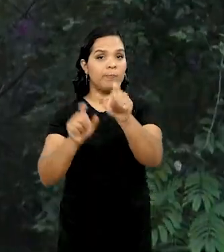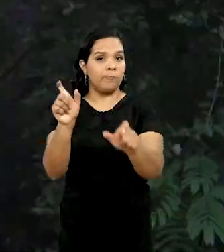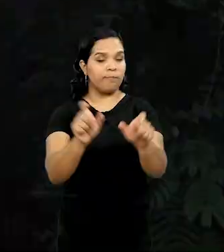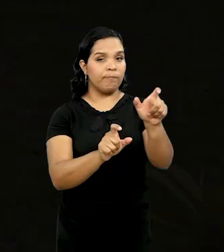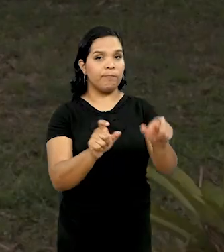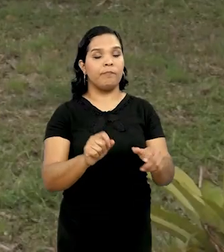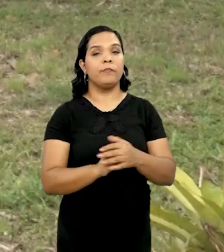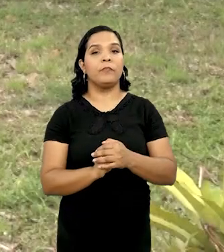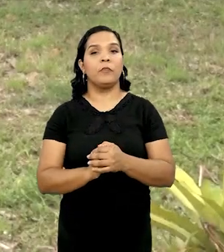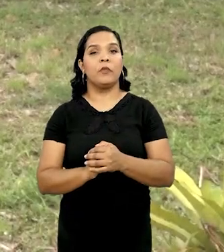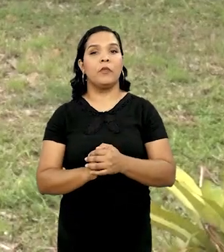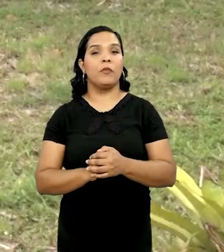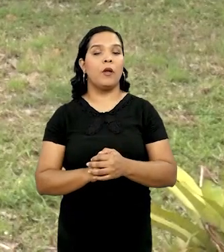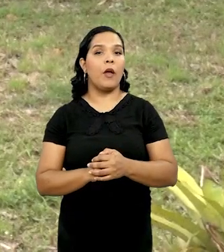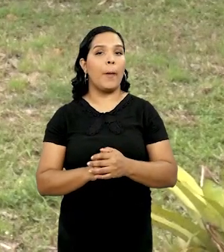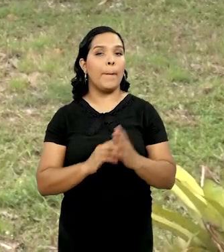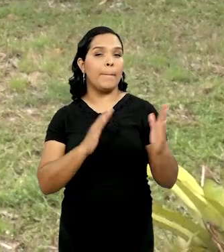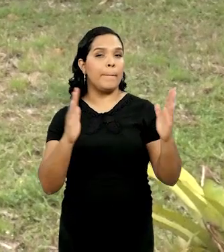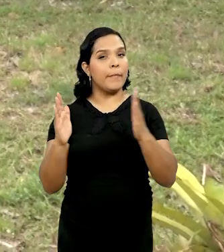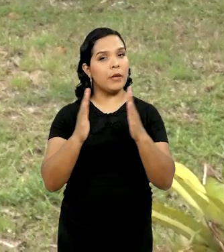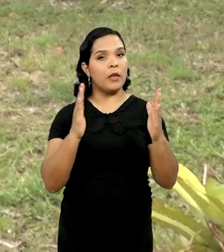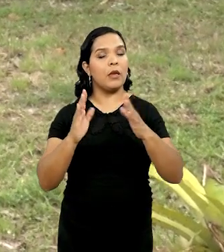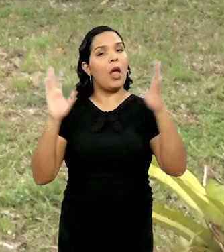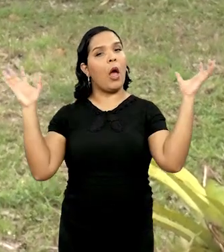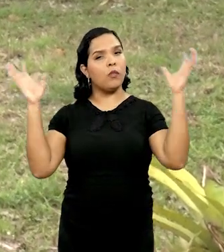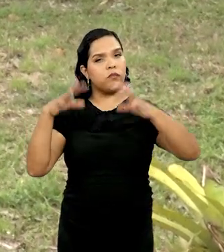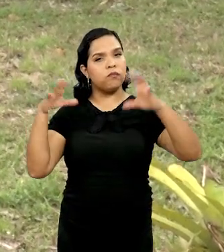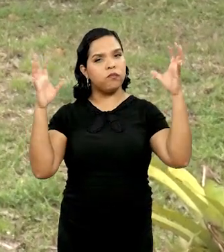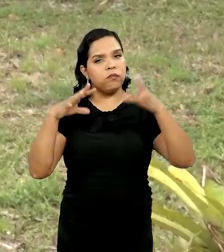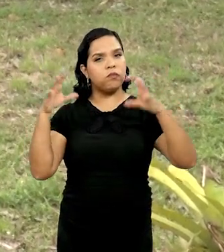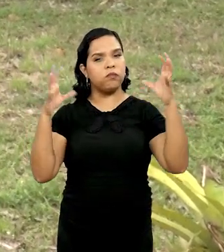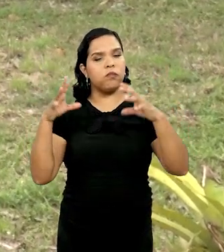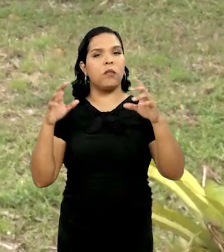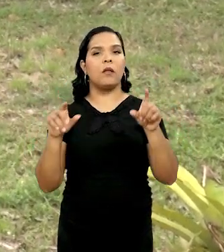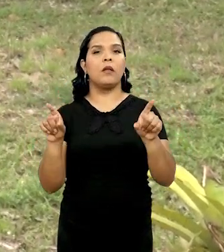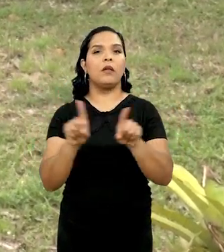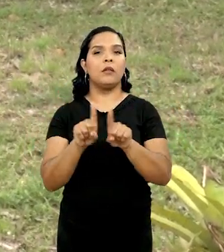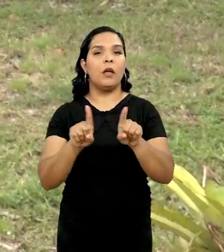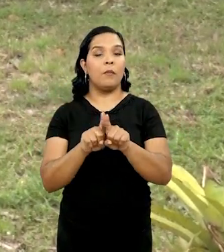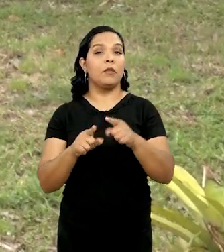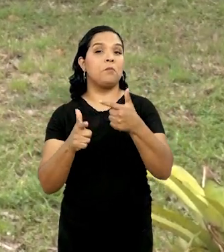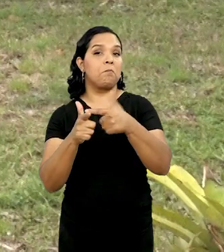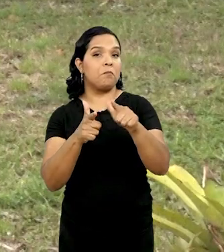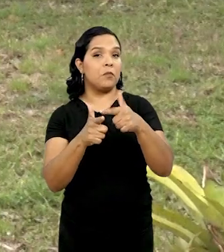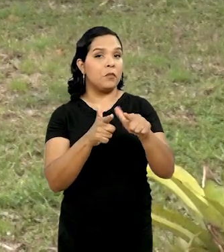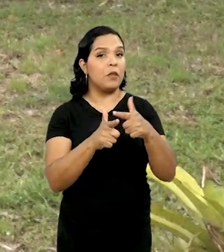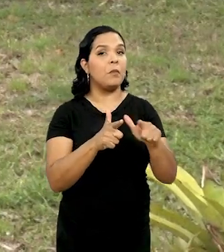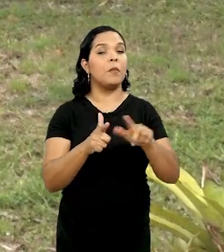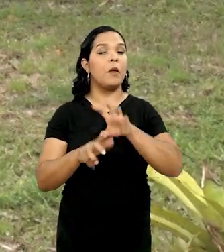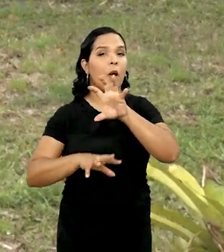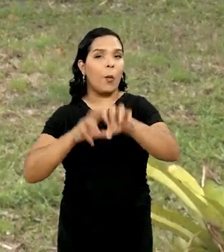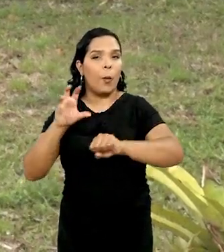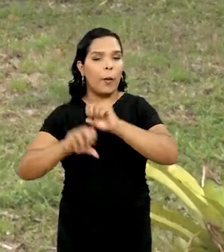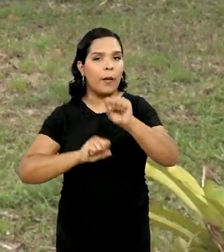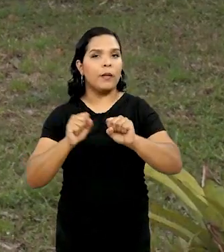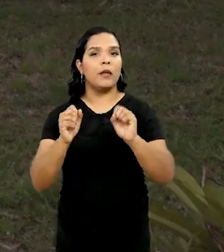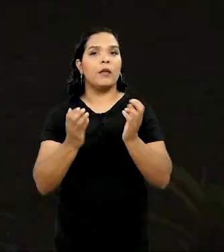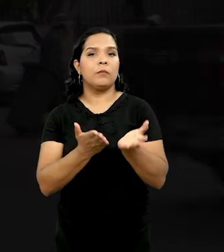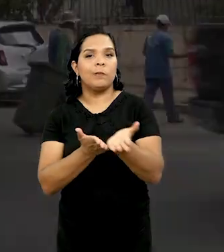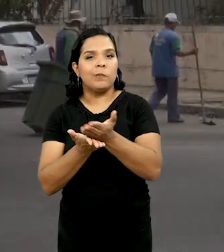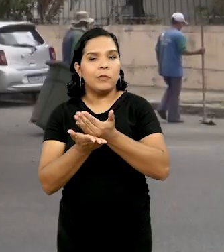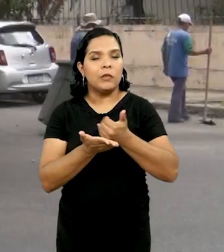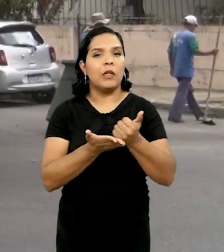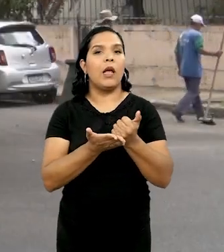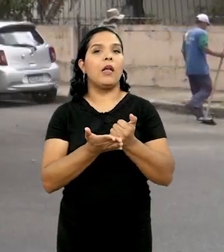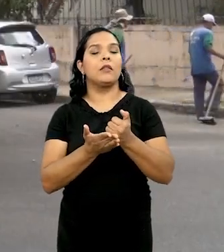indivíduos. Foi um período que estava bastante chuposo. Tive até algumas intercorrências para a coleta de dados, para a